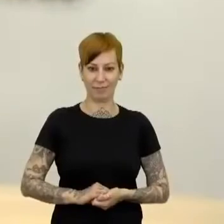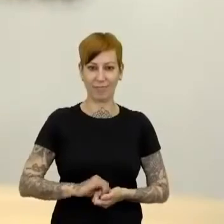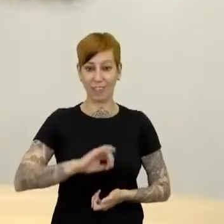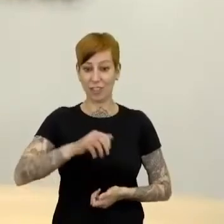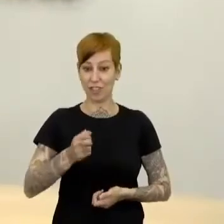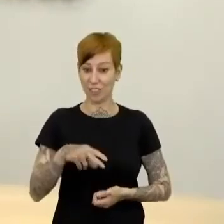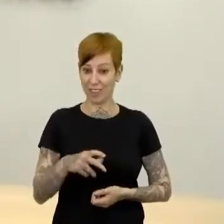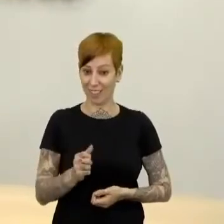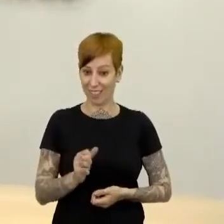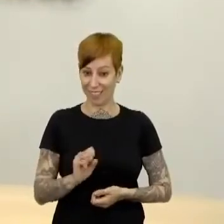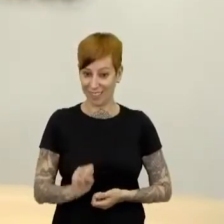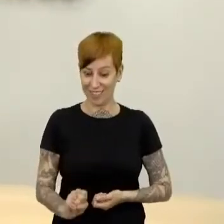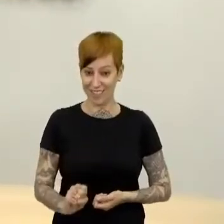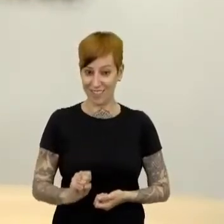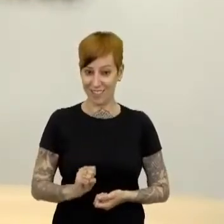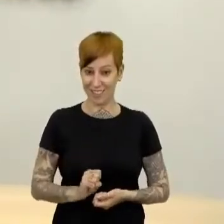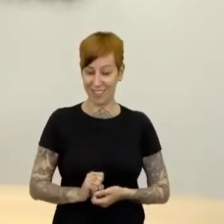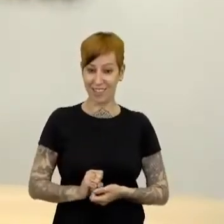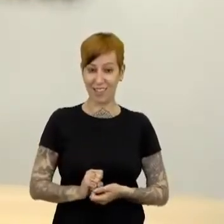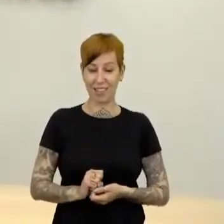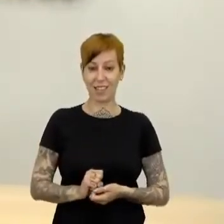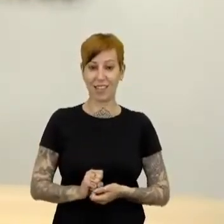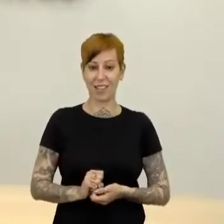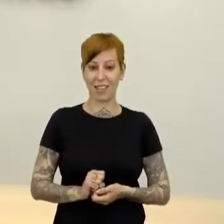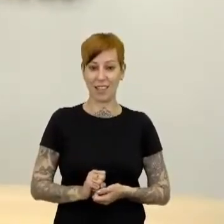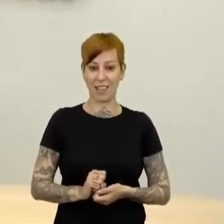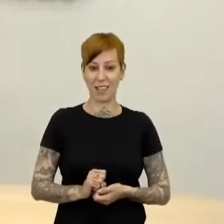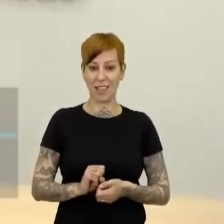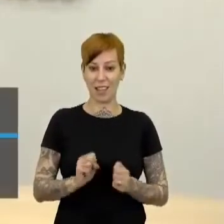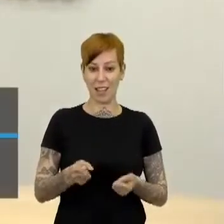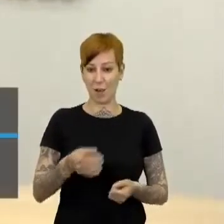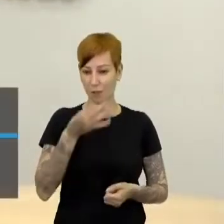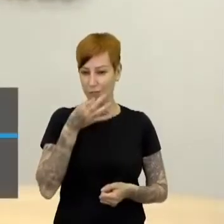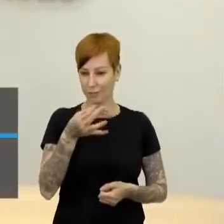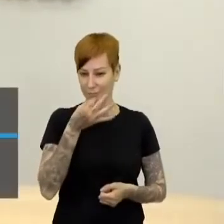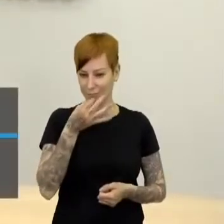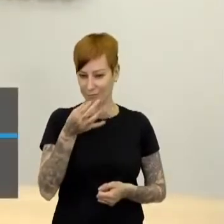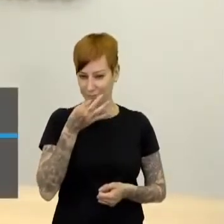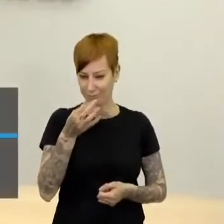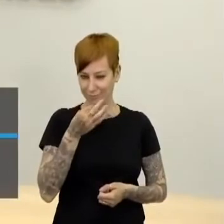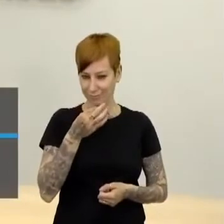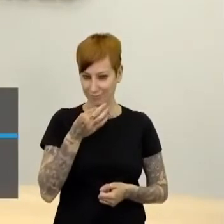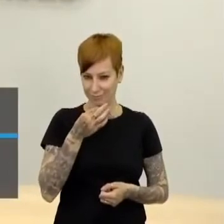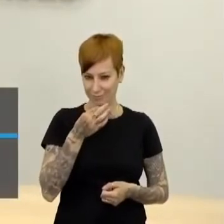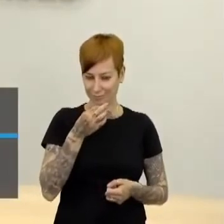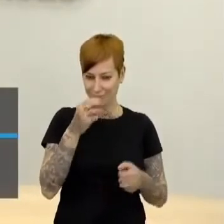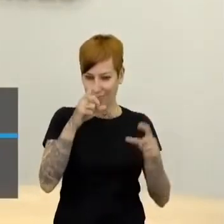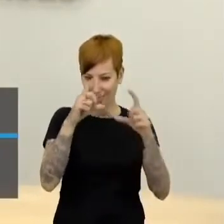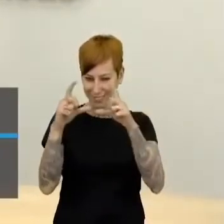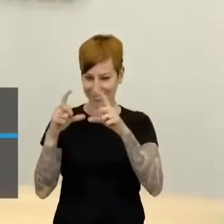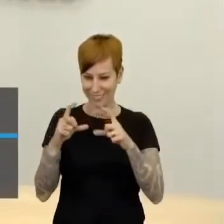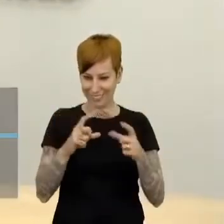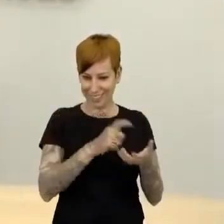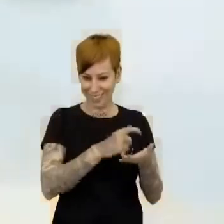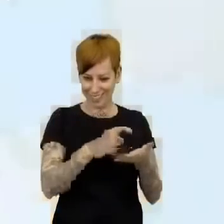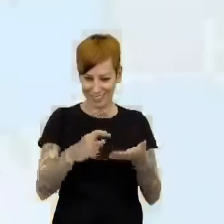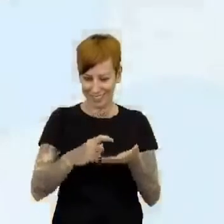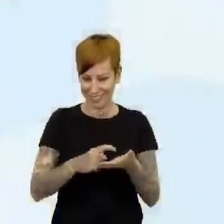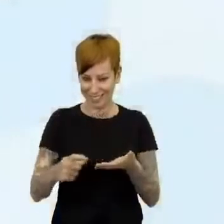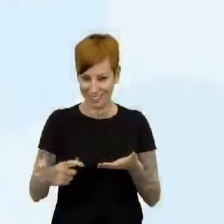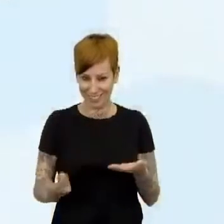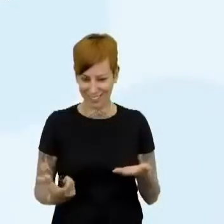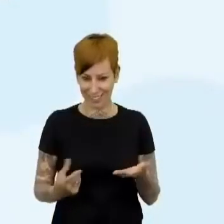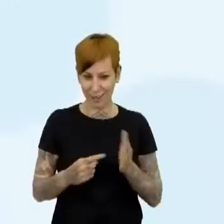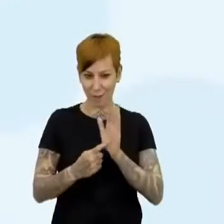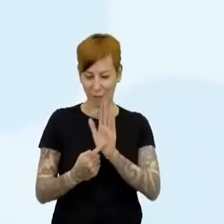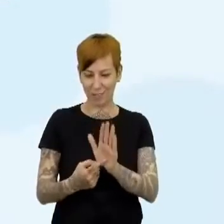Janas, eu vou aqui fazer um comentário, porque essa charge, se o pessoal, o Produça, coloca a charge aí